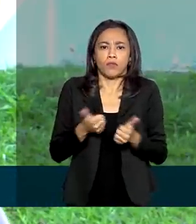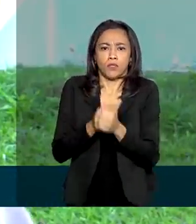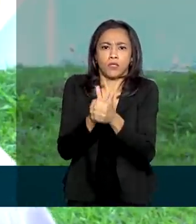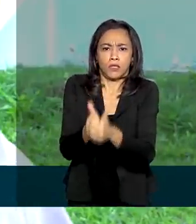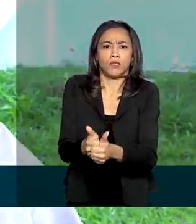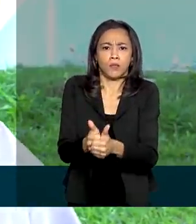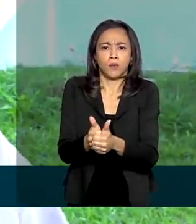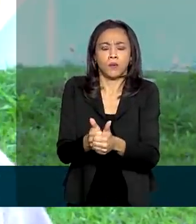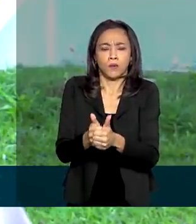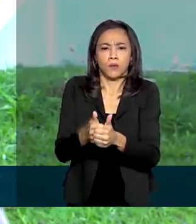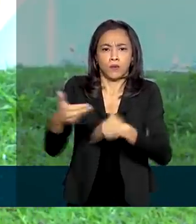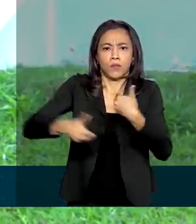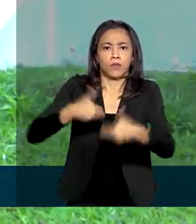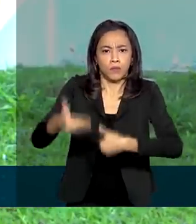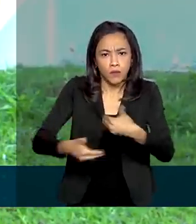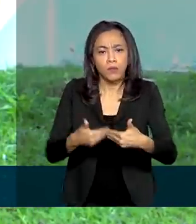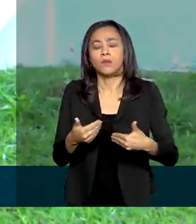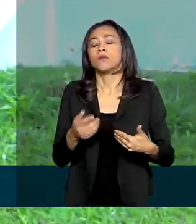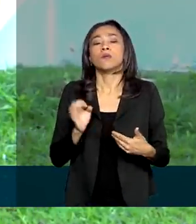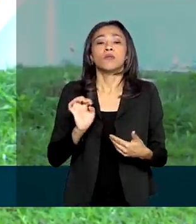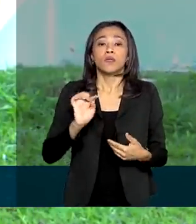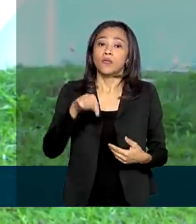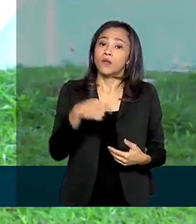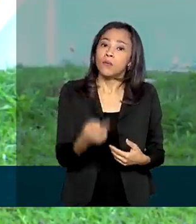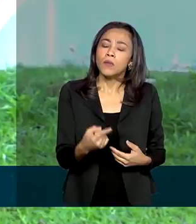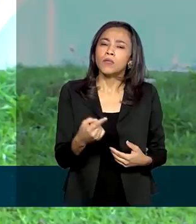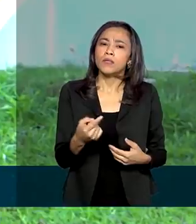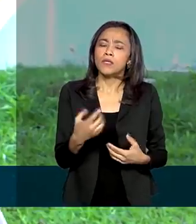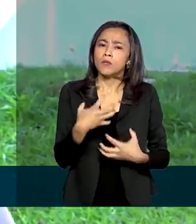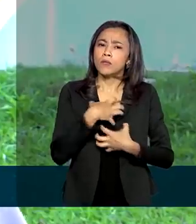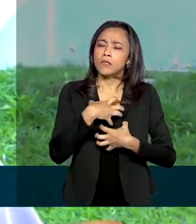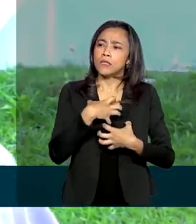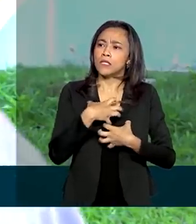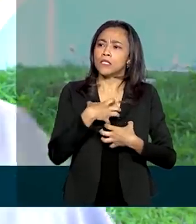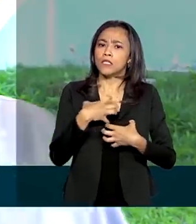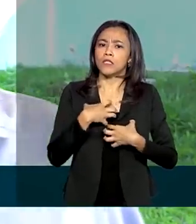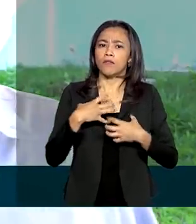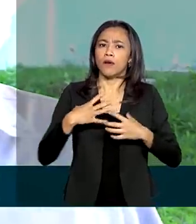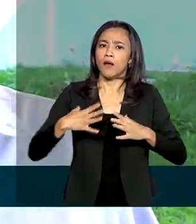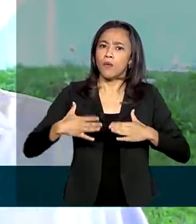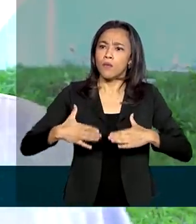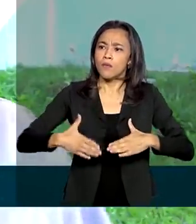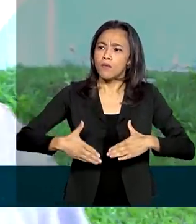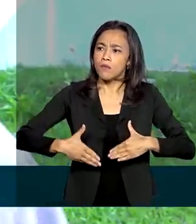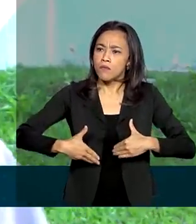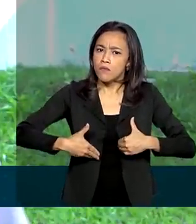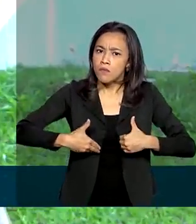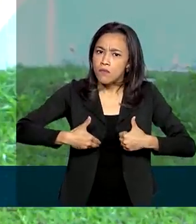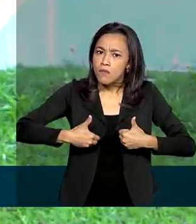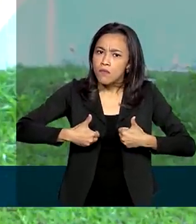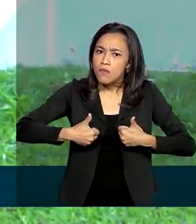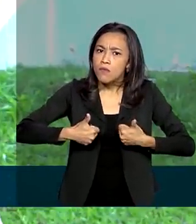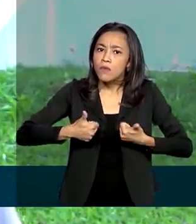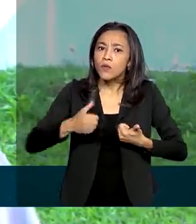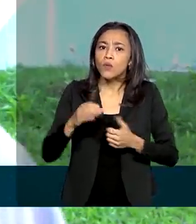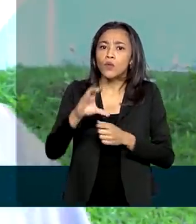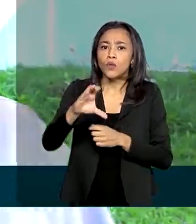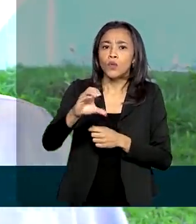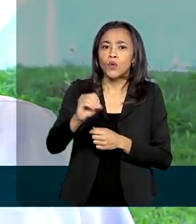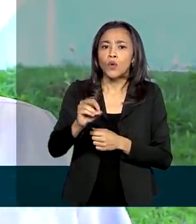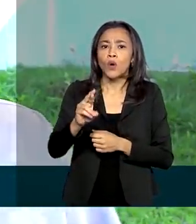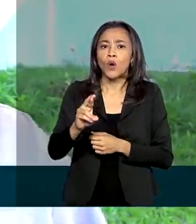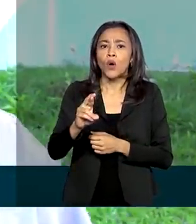E na quarta-feira, inclusive, eu senti que a melhora vinha a si do corticoide e da